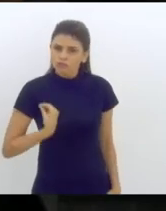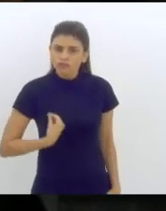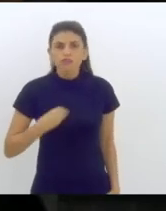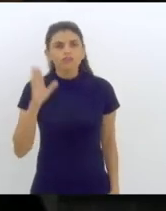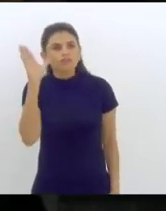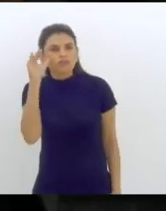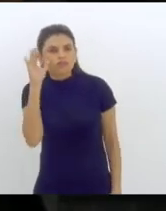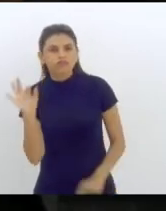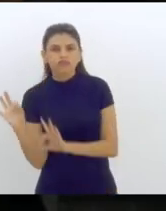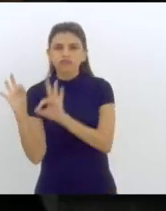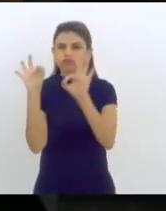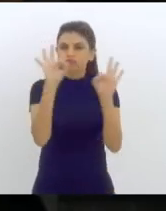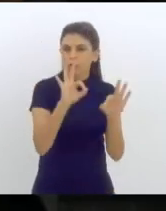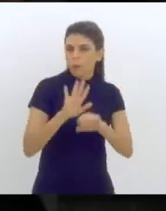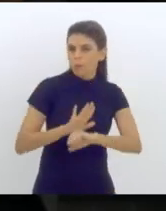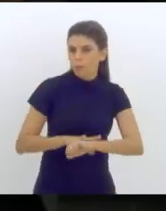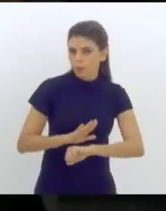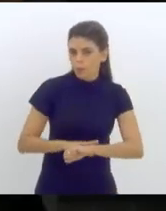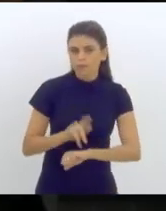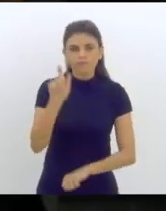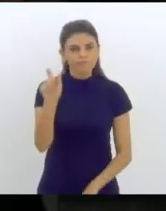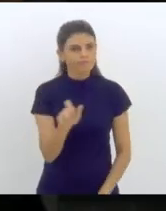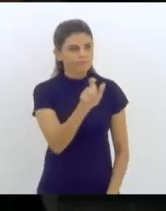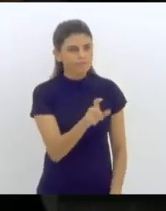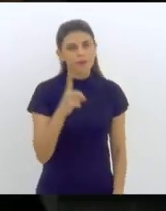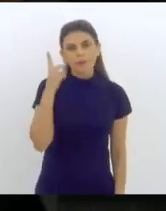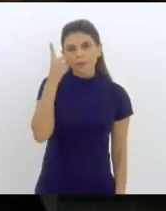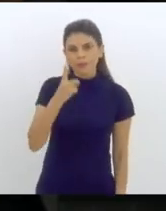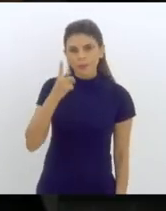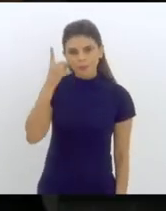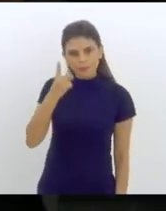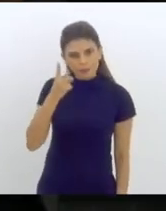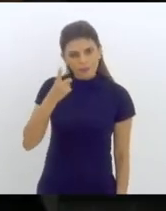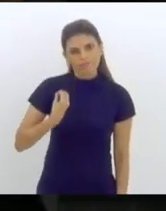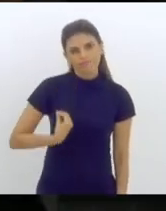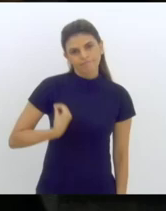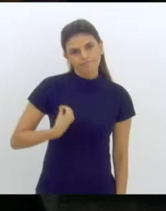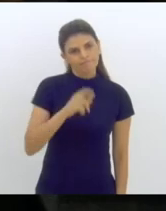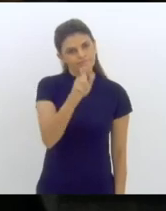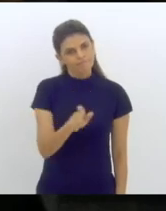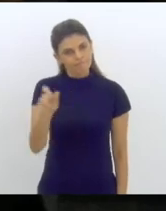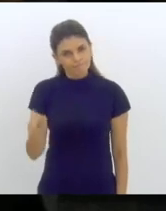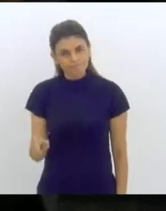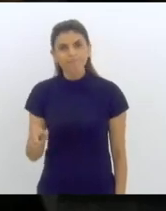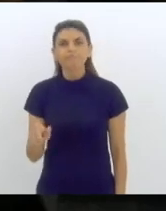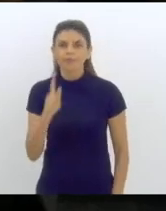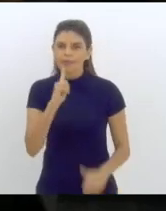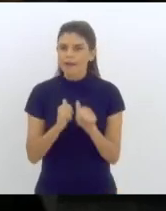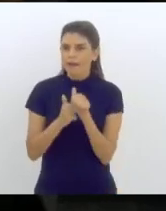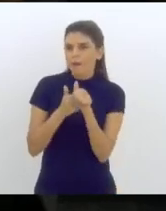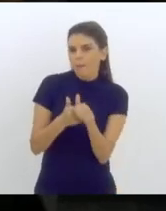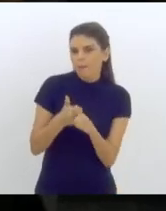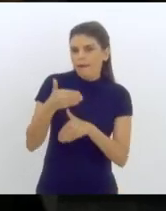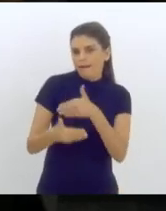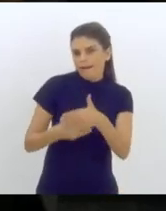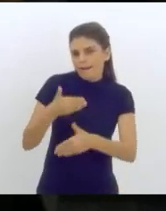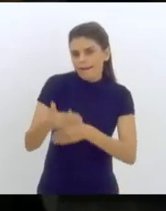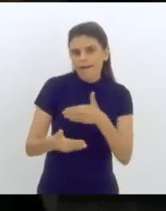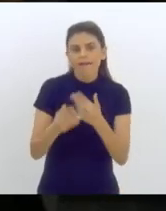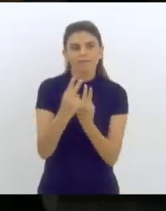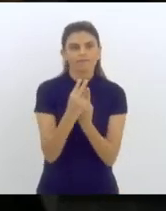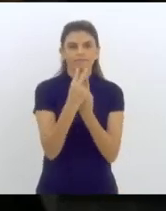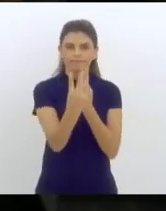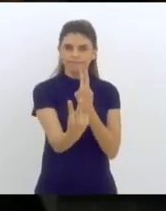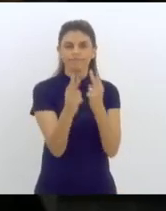momento, senhoras e senhores deputados que nos acompanham de forma